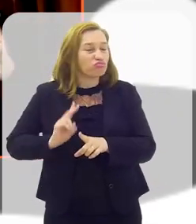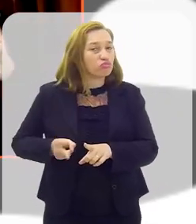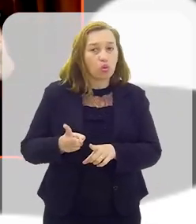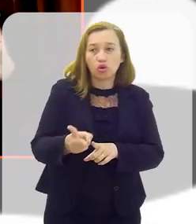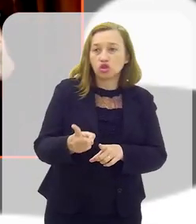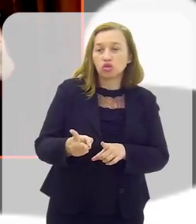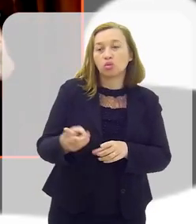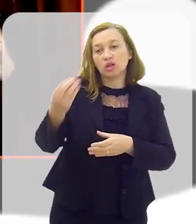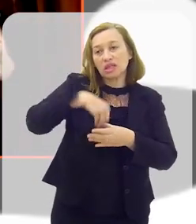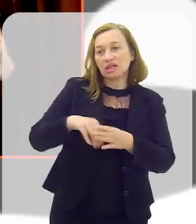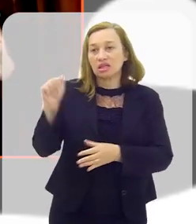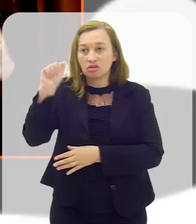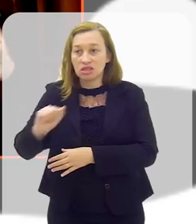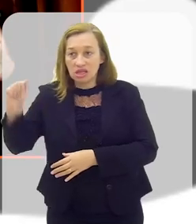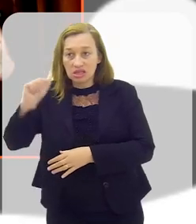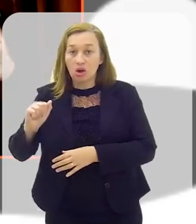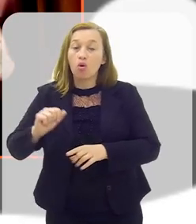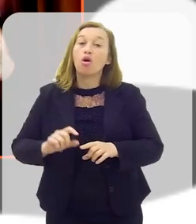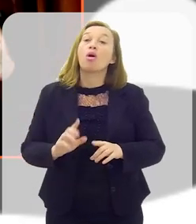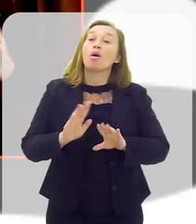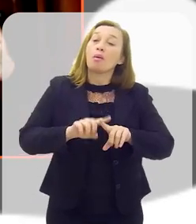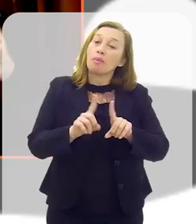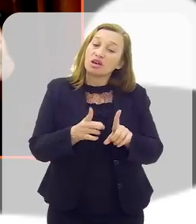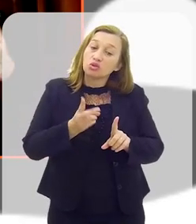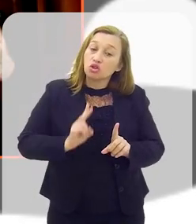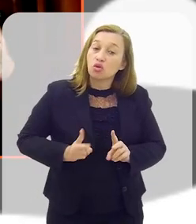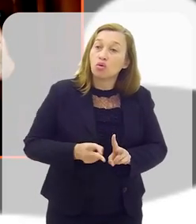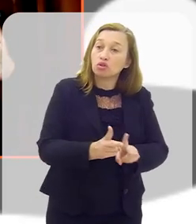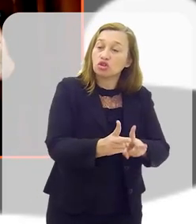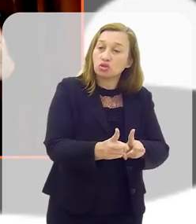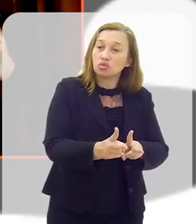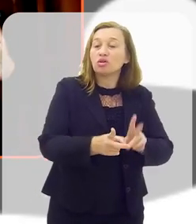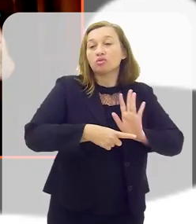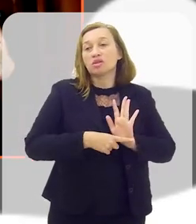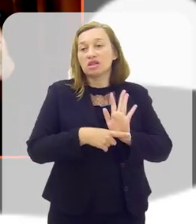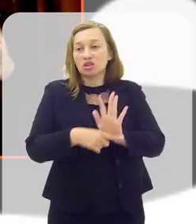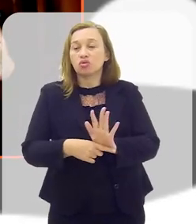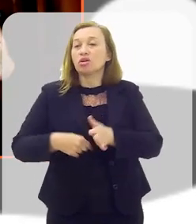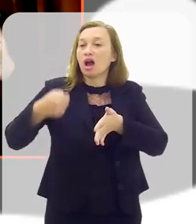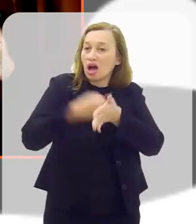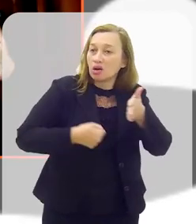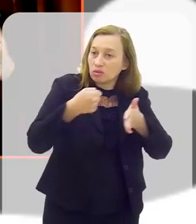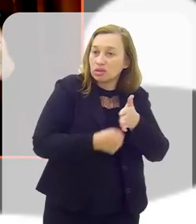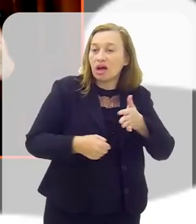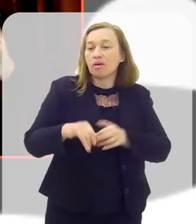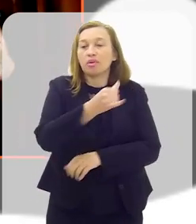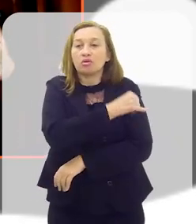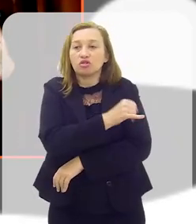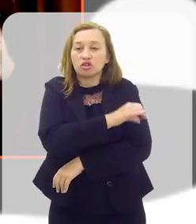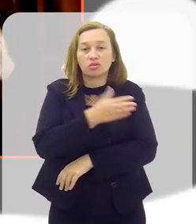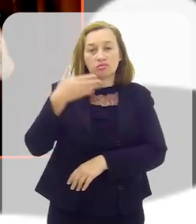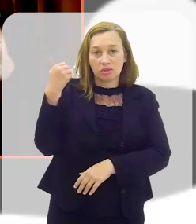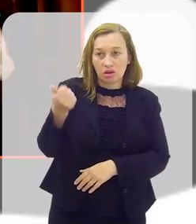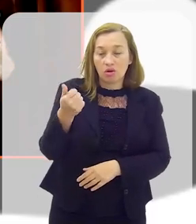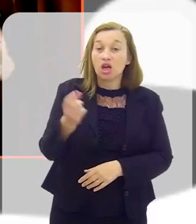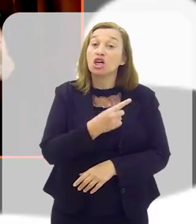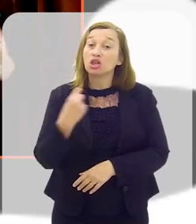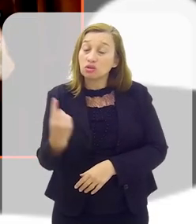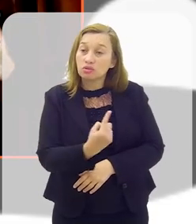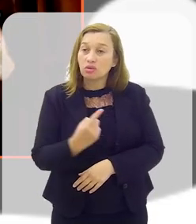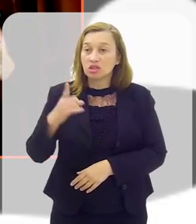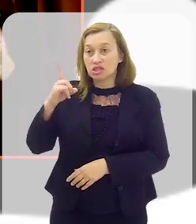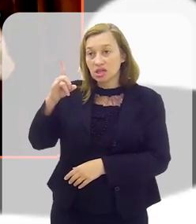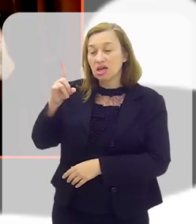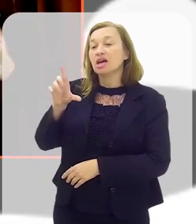associação. Os que ficam na associação nos ajudam efetivamente a lutar por um Rio de Janeiro melhor. E